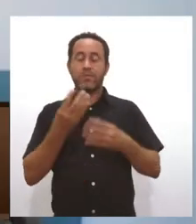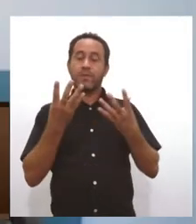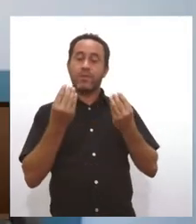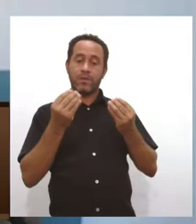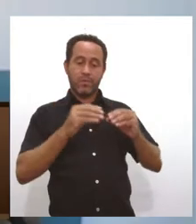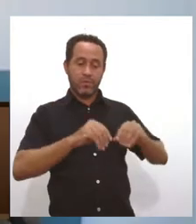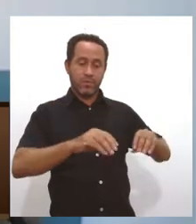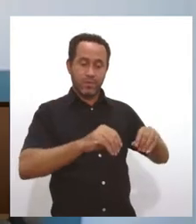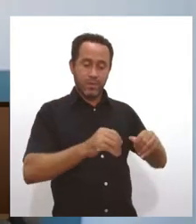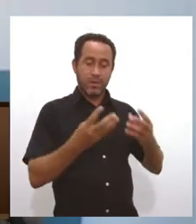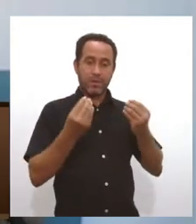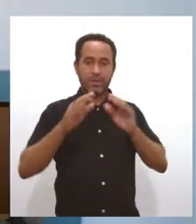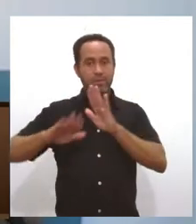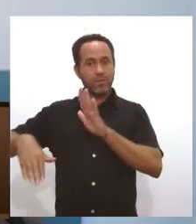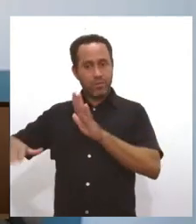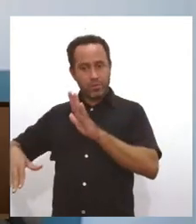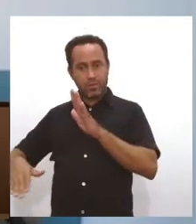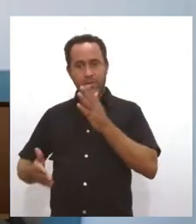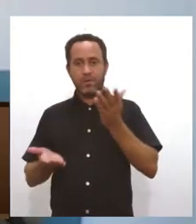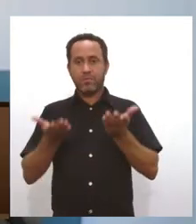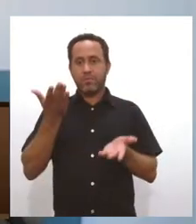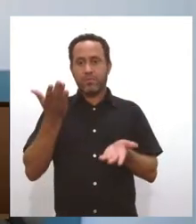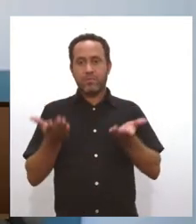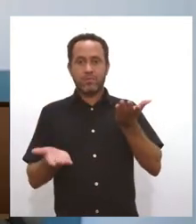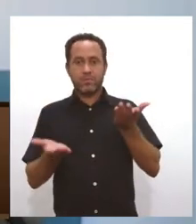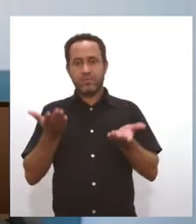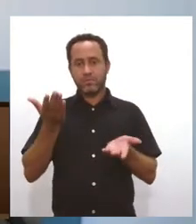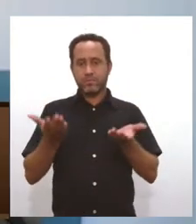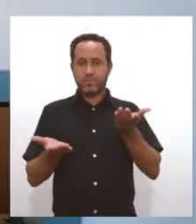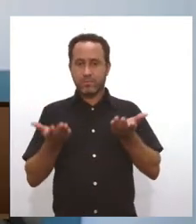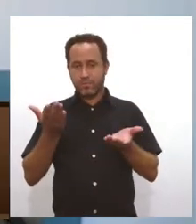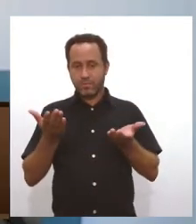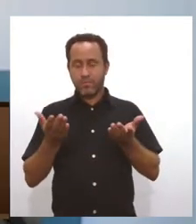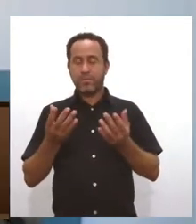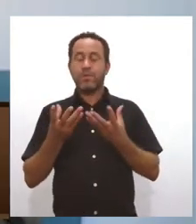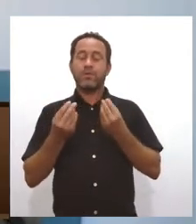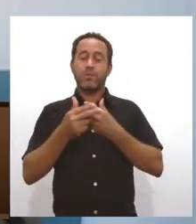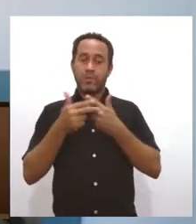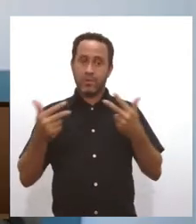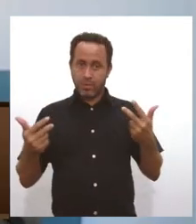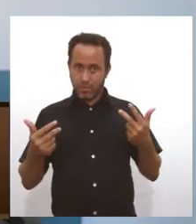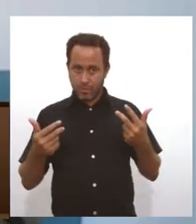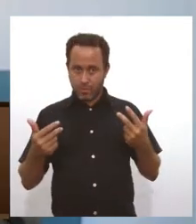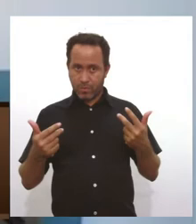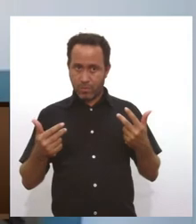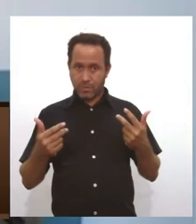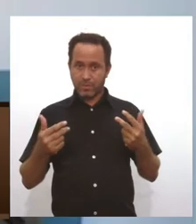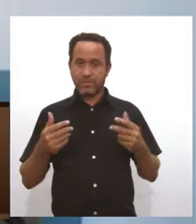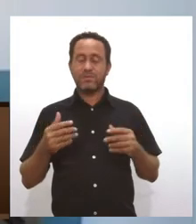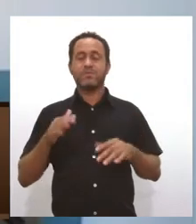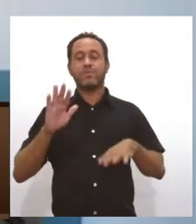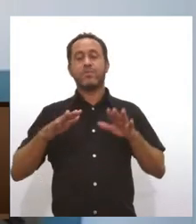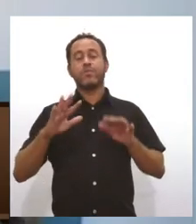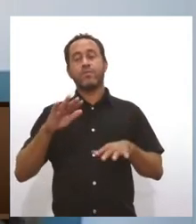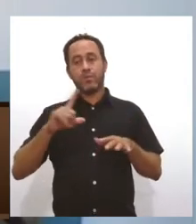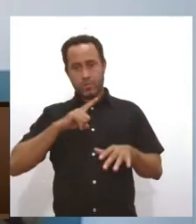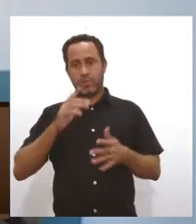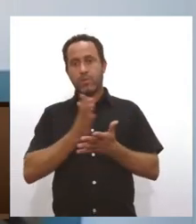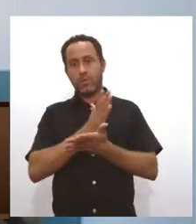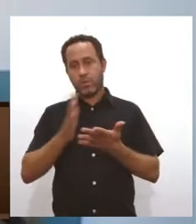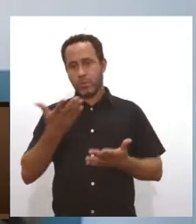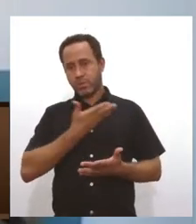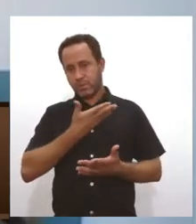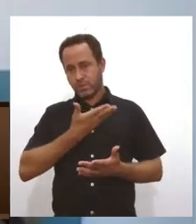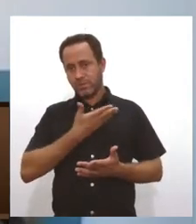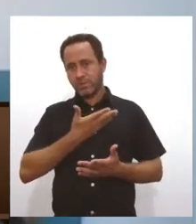né? Sim. Então, nem aquela coisa engessada demais, porque eu tenho conhecimento, eu tenho alguns amigos que trabalham, por exemplo, com a